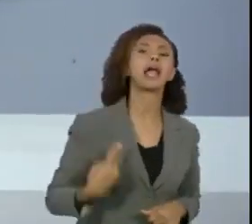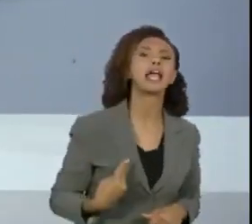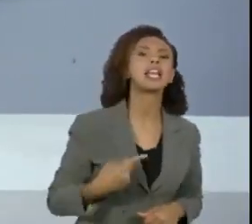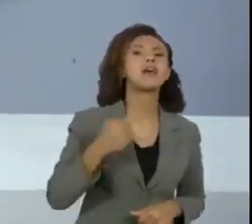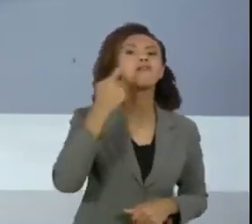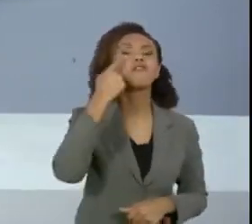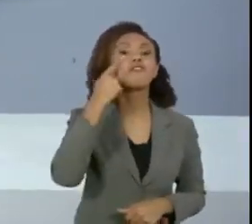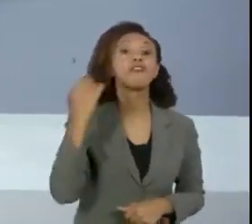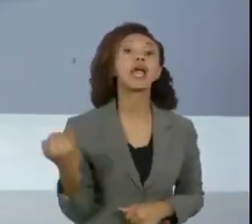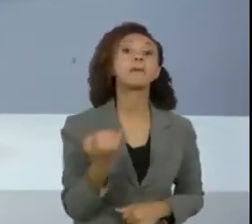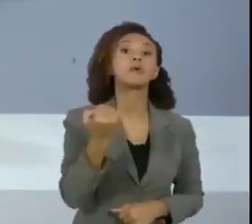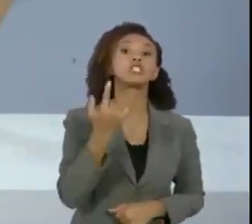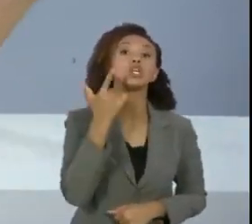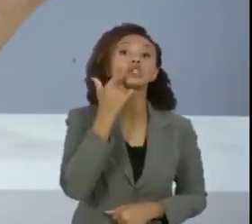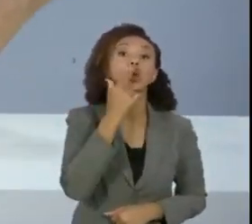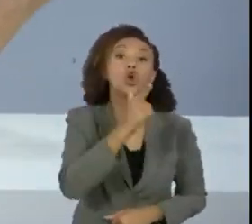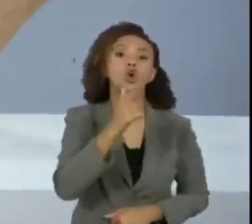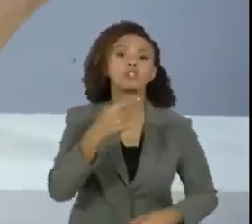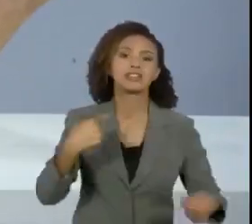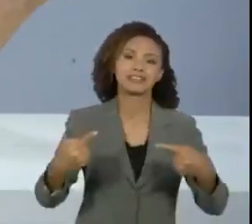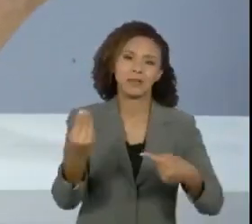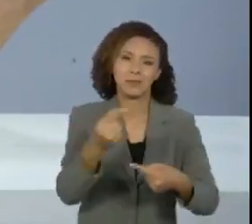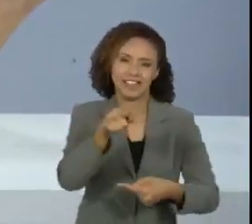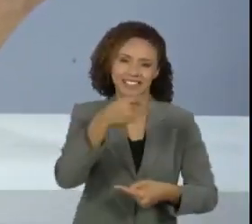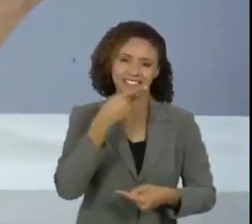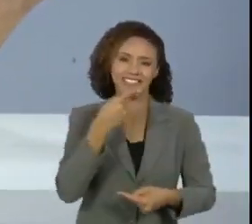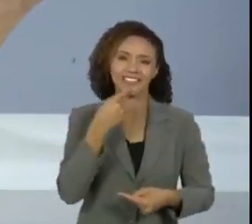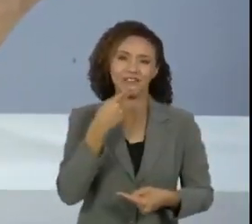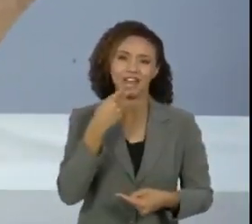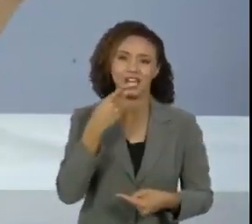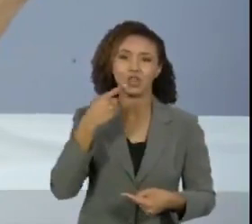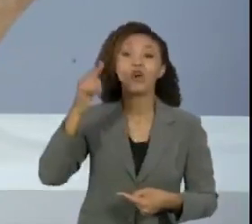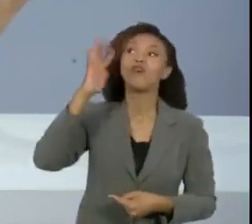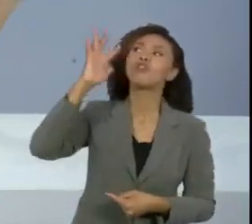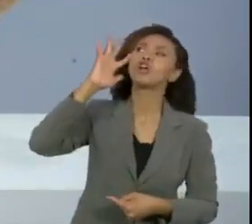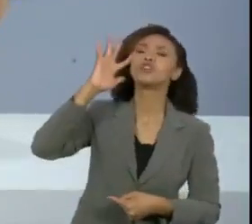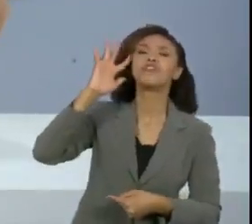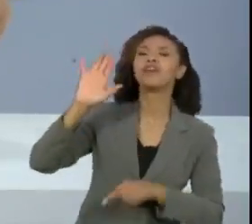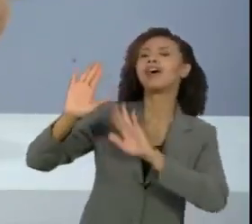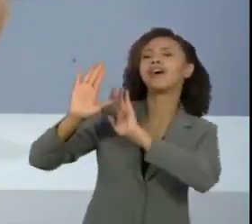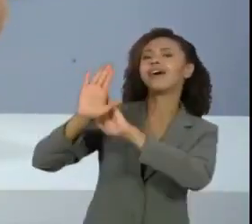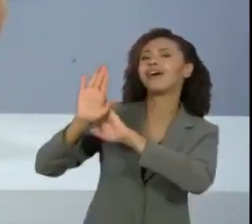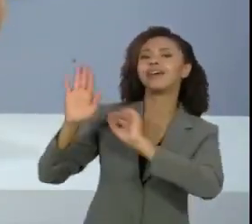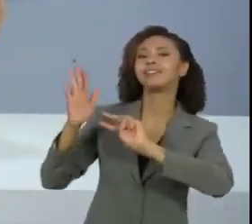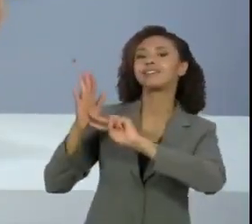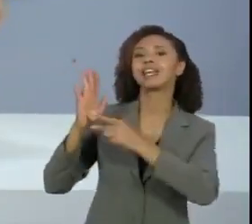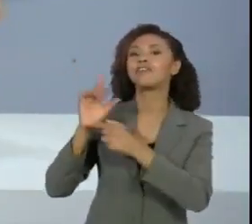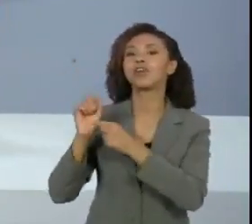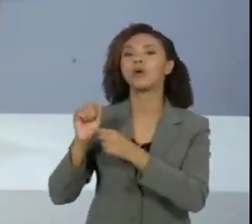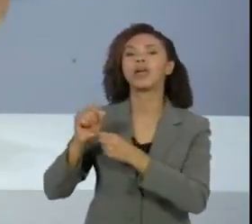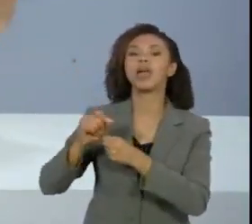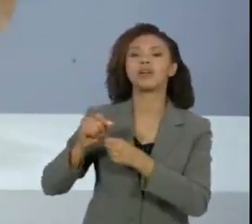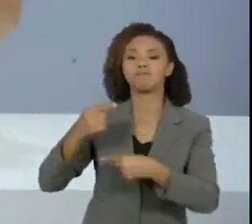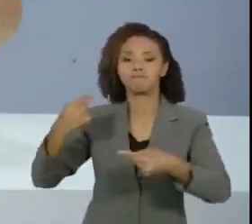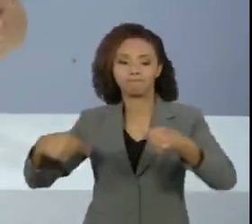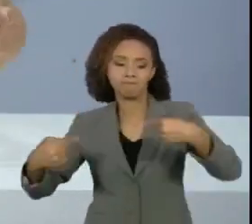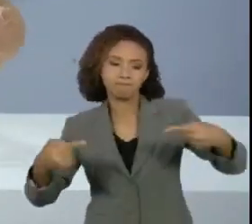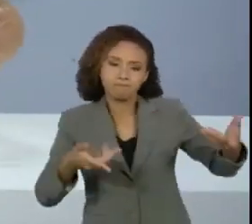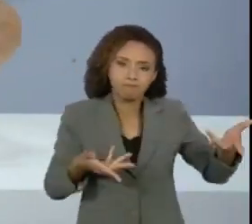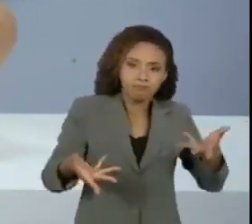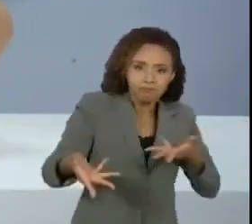gente abrir a negociação, já que a filosofia é a arte da reflexão, do questionamento, a política é a arte das